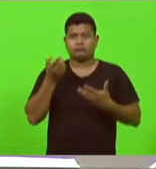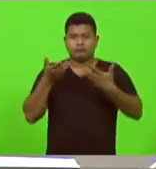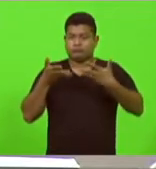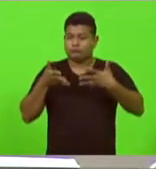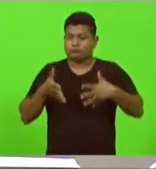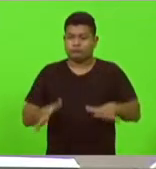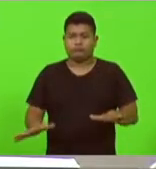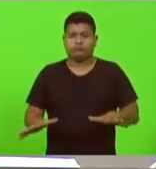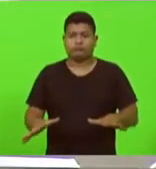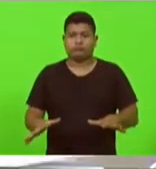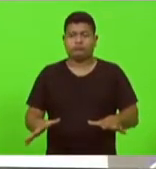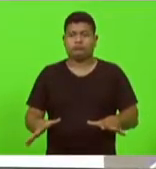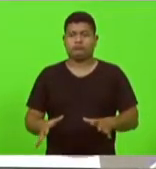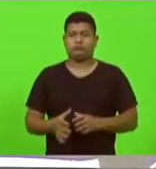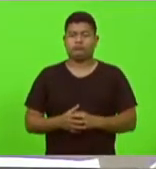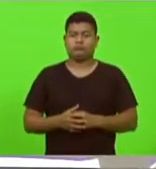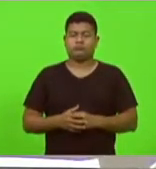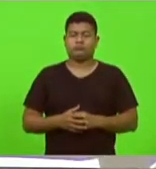convocação.